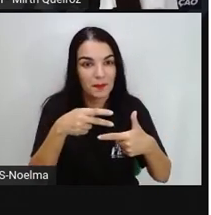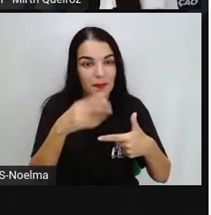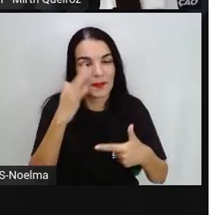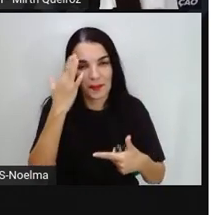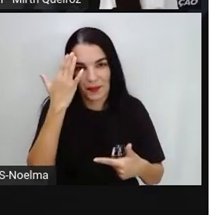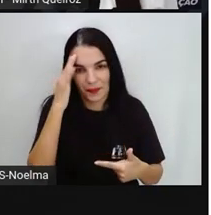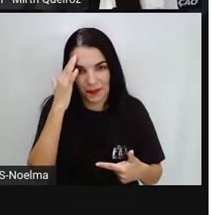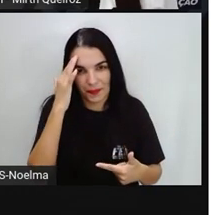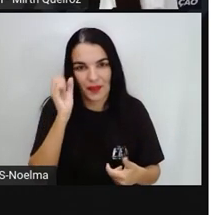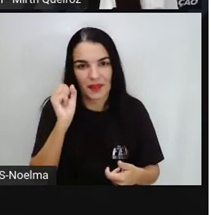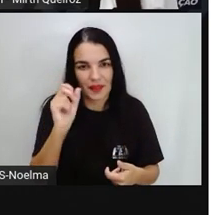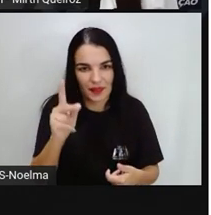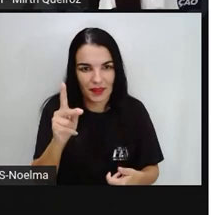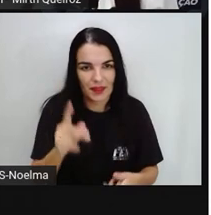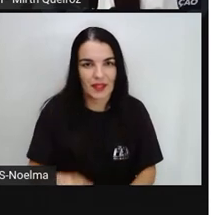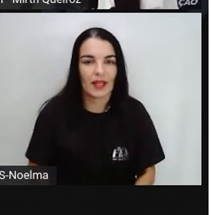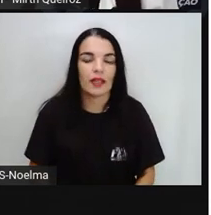diferentes.